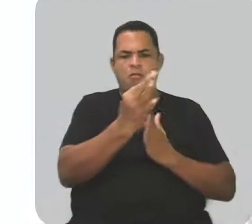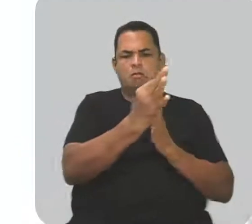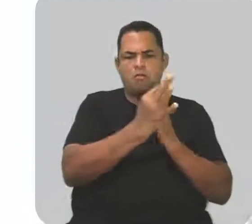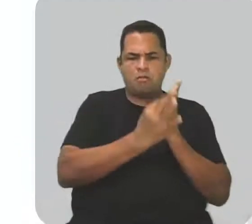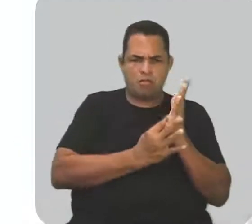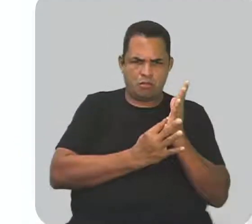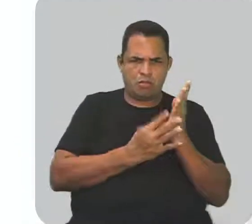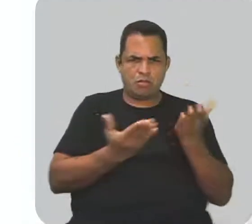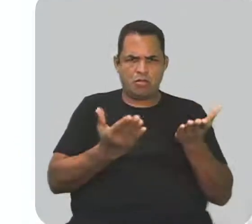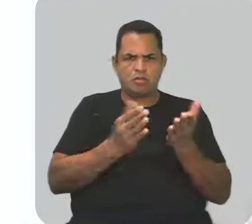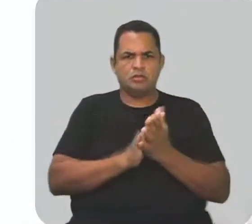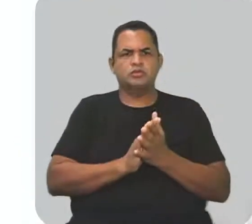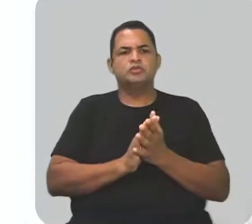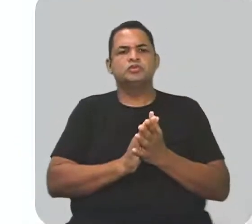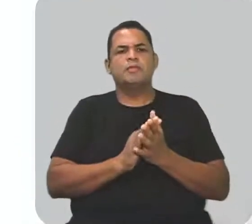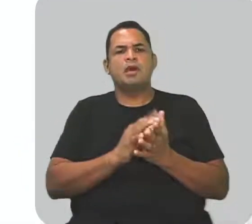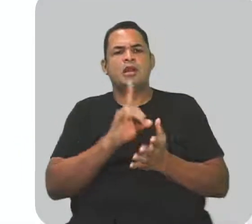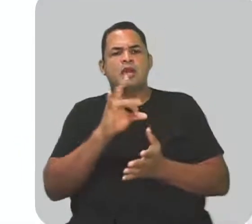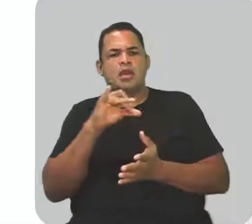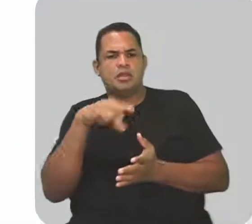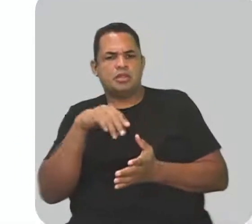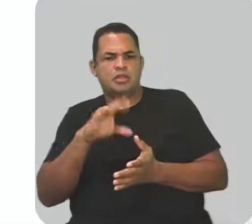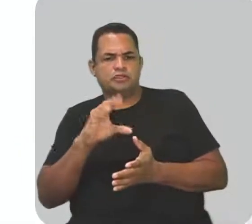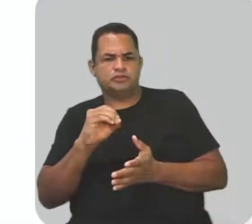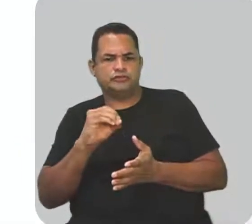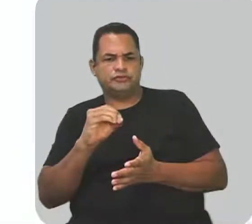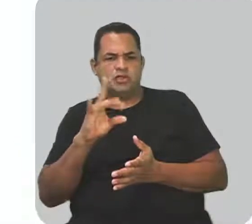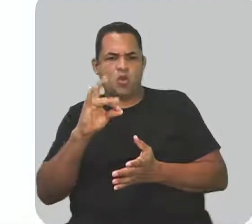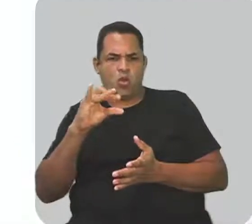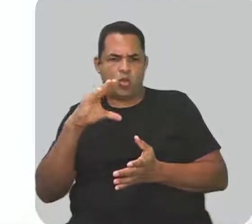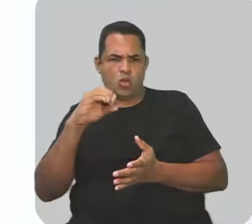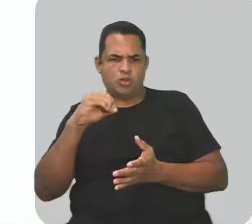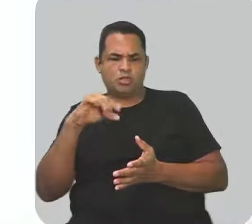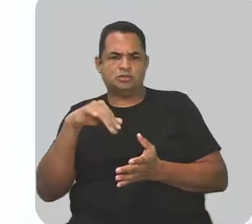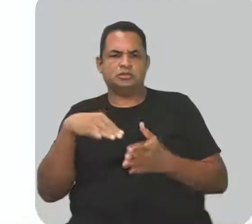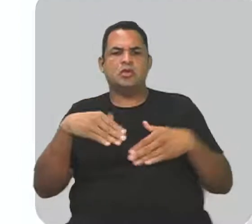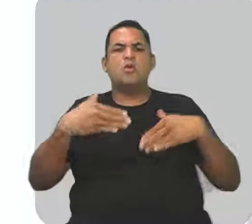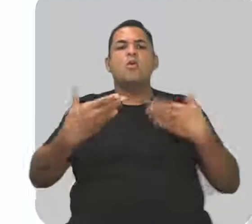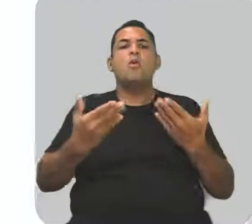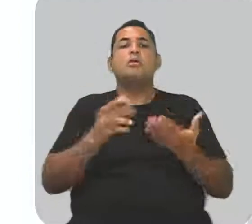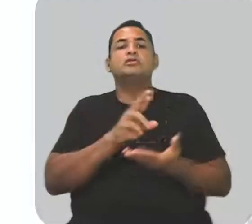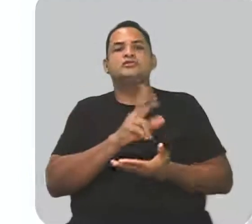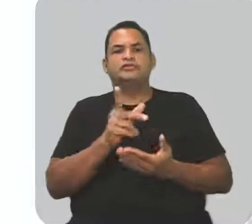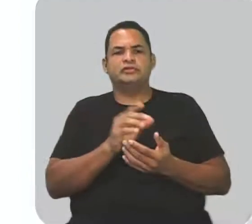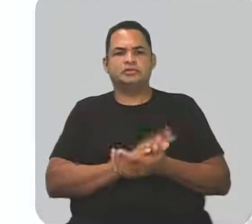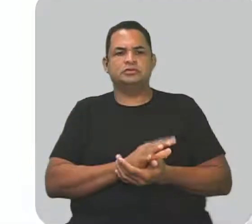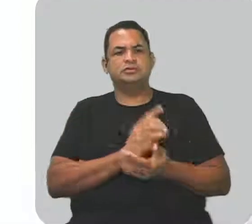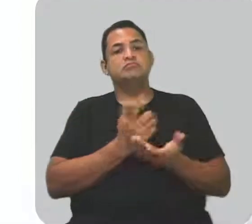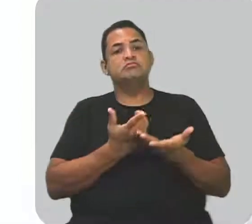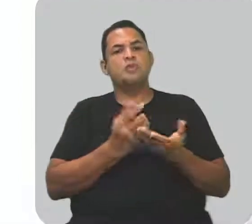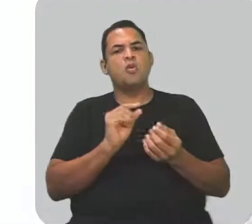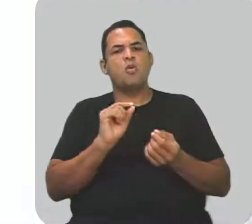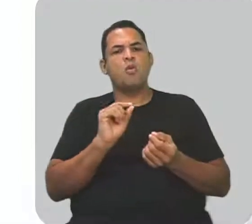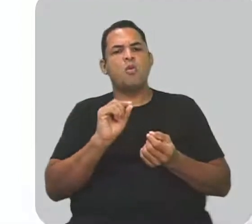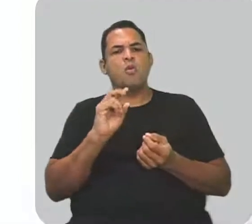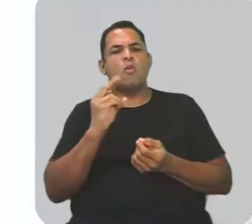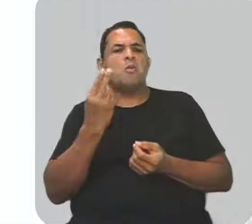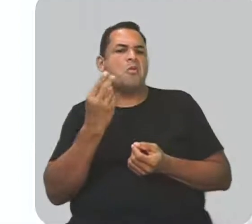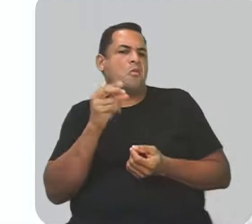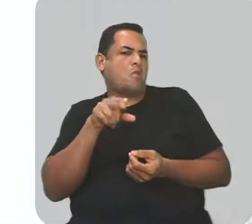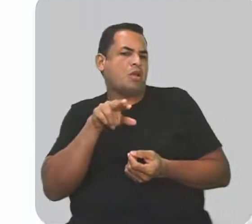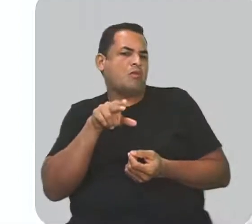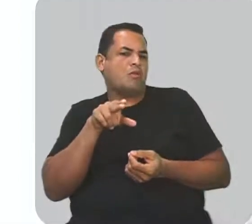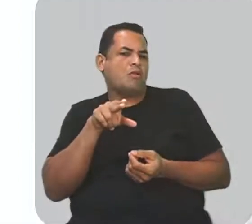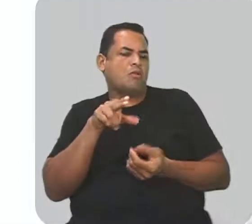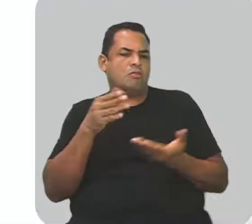termos denotativo e conotativo. Qual é a diferença entre esses dois? Ou é a mesma